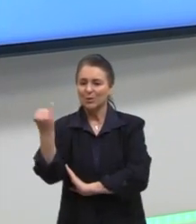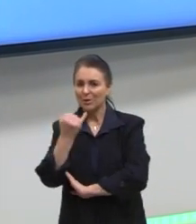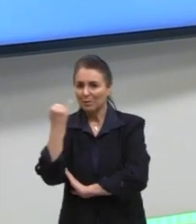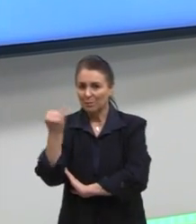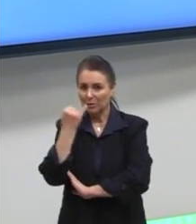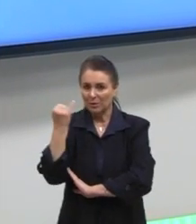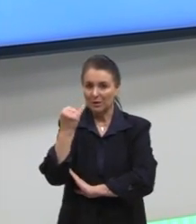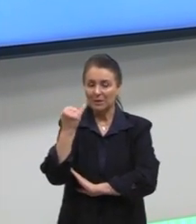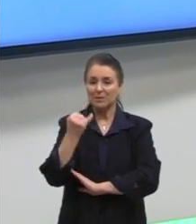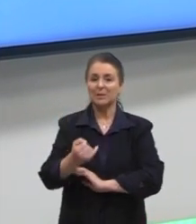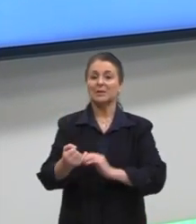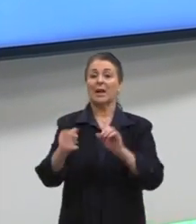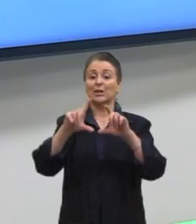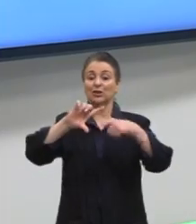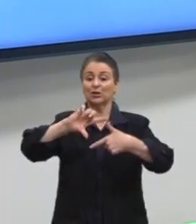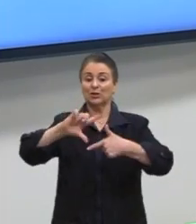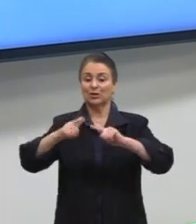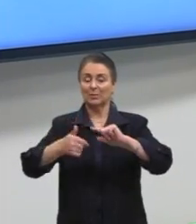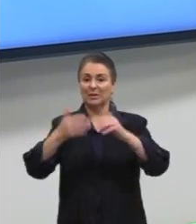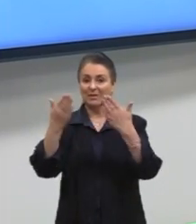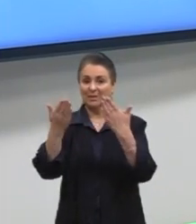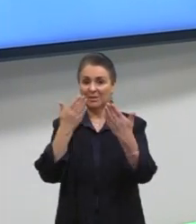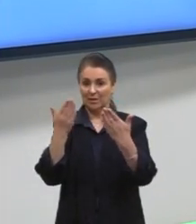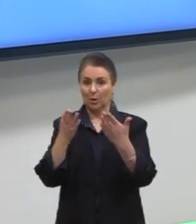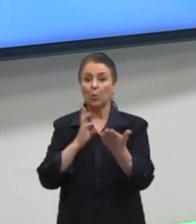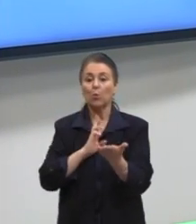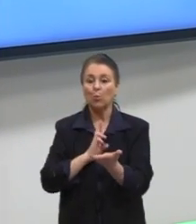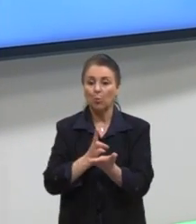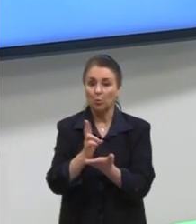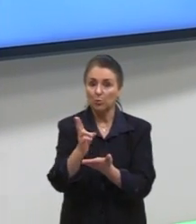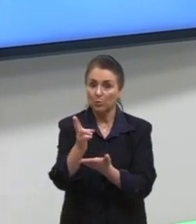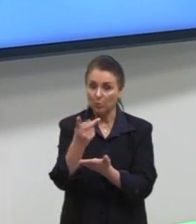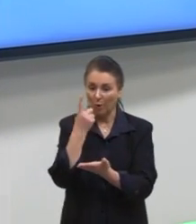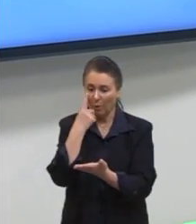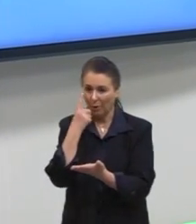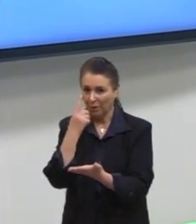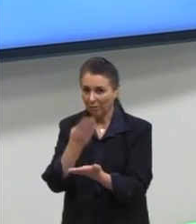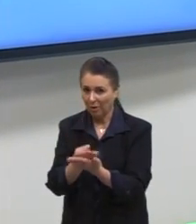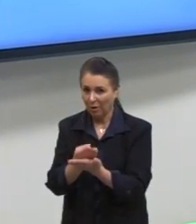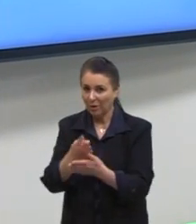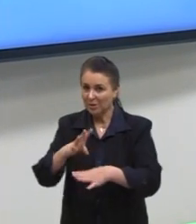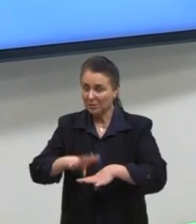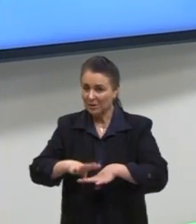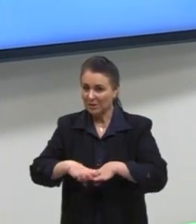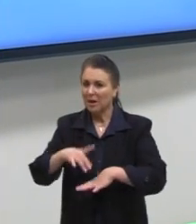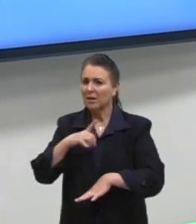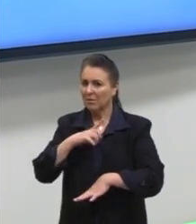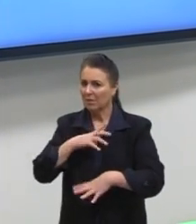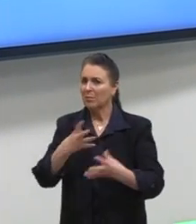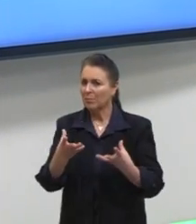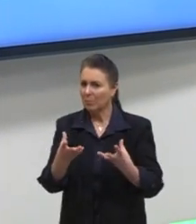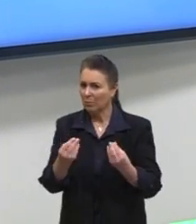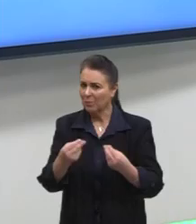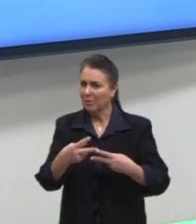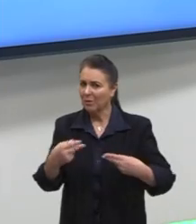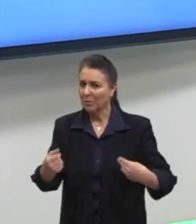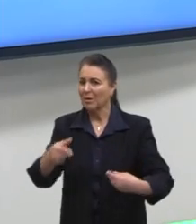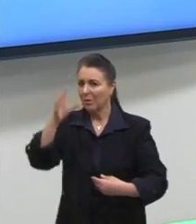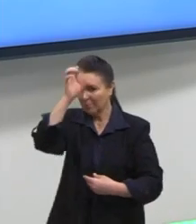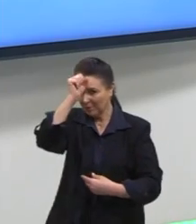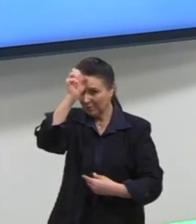geometria analítica convido vocês para continuar assistindo as nossas aulas nós ainda temos muita coisa pela frente